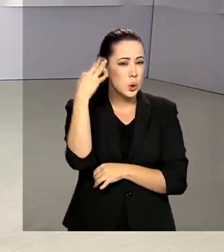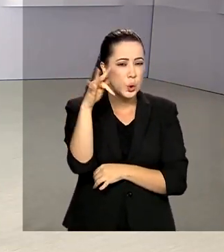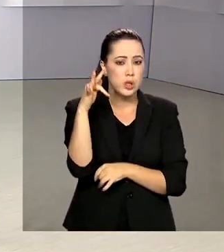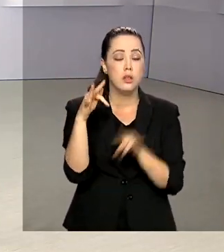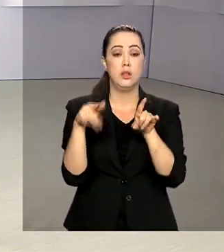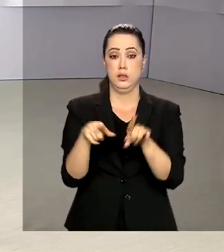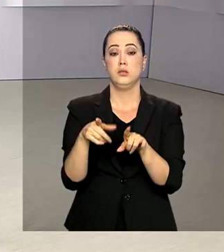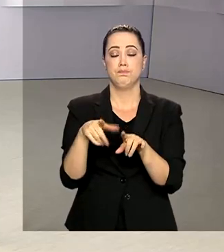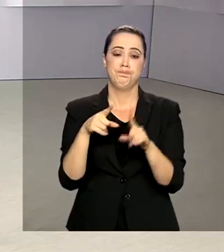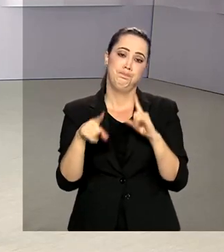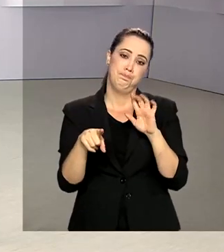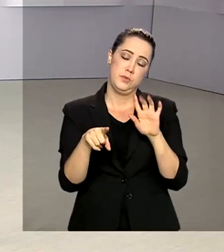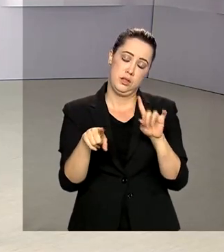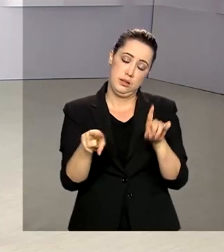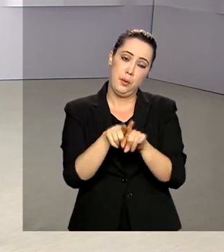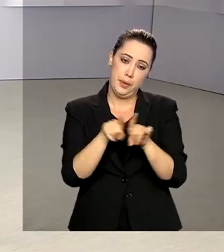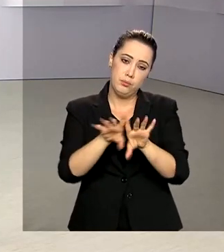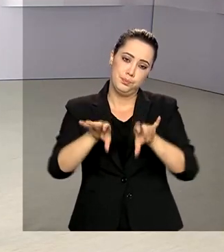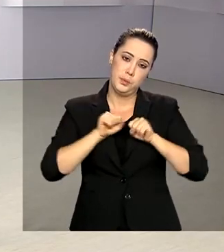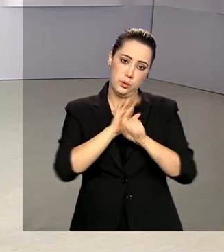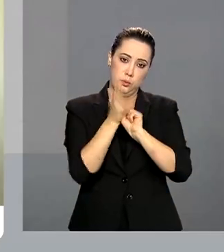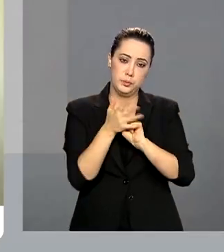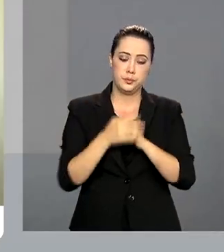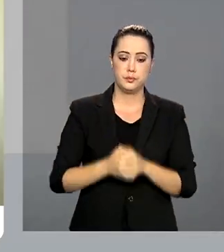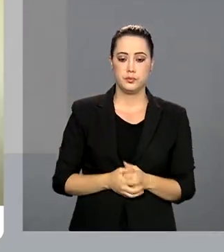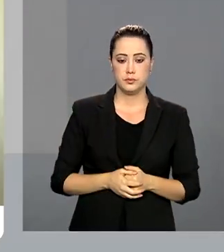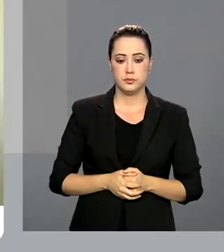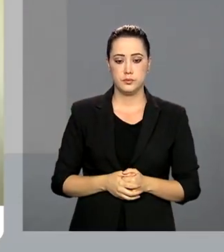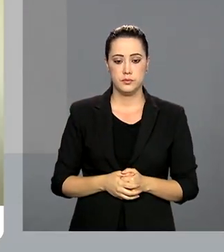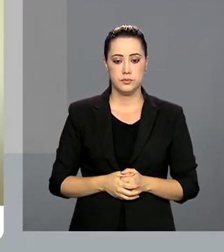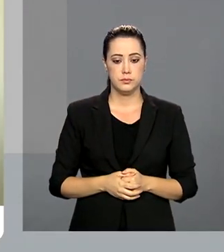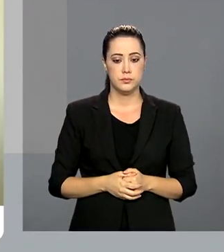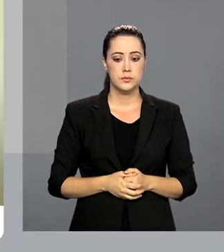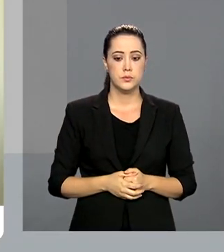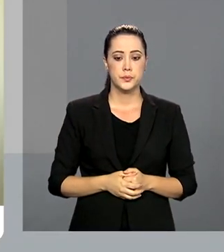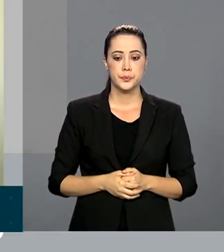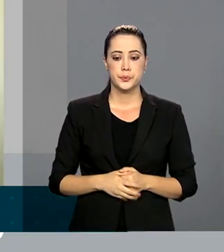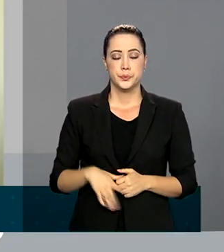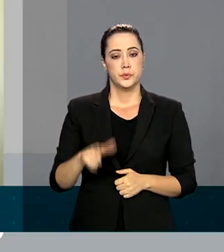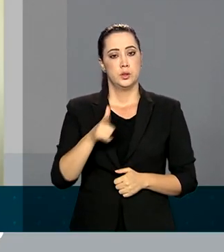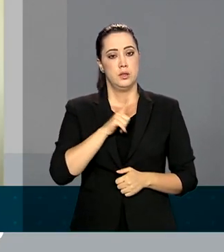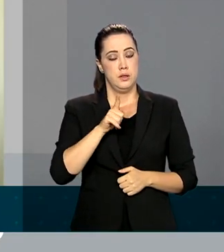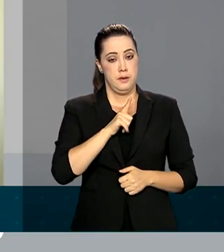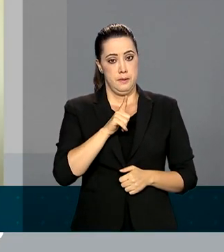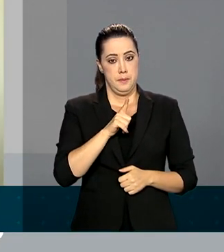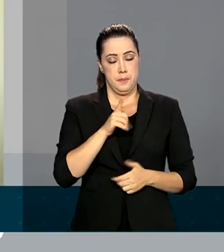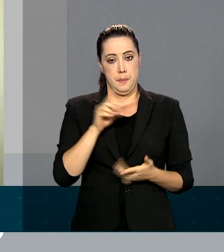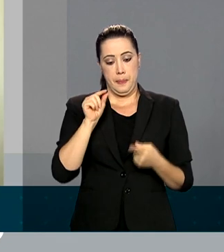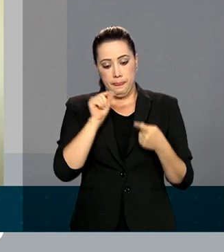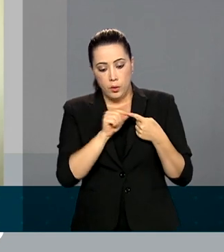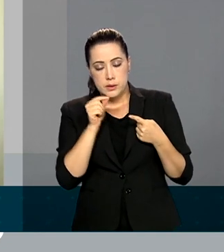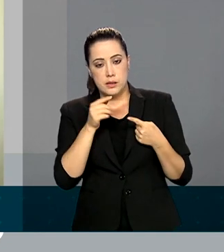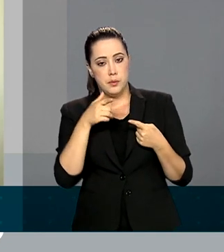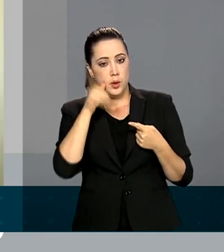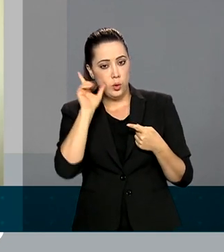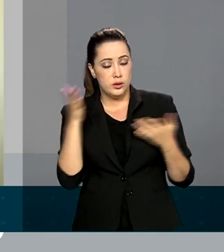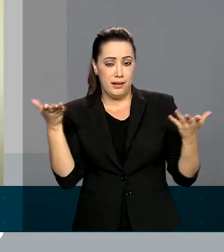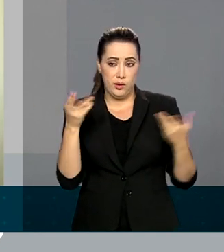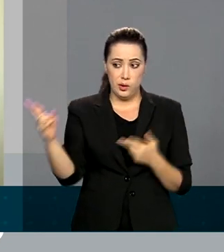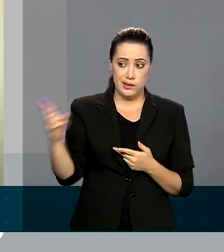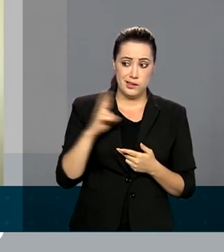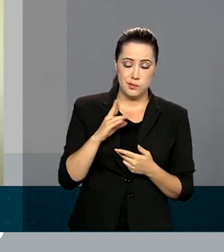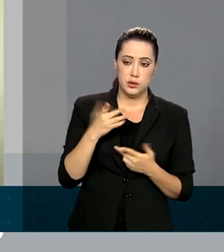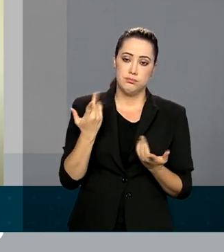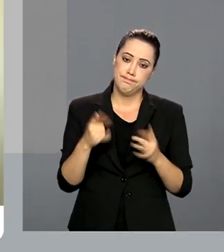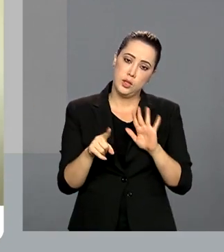positivo para a doença. Vamos ouvir. Eu fiz o exame de Covid ontem, agora veio o resultado e deu